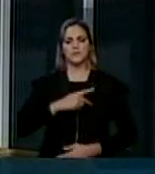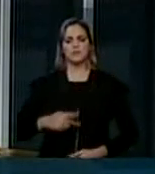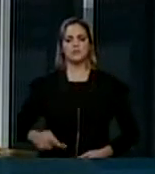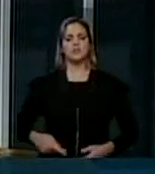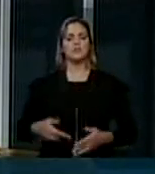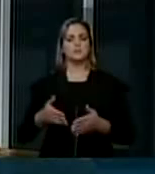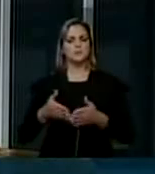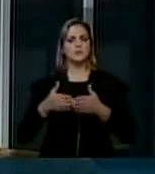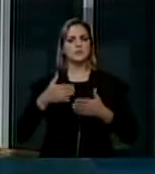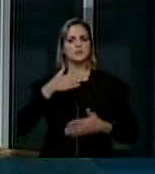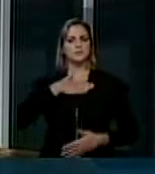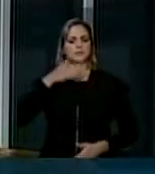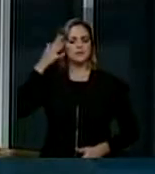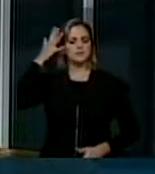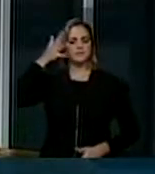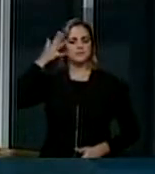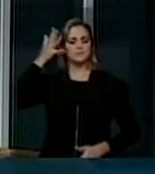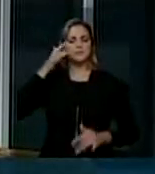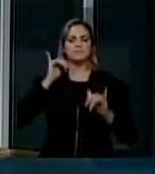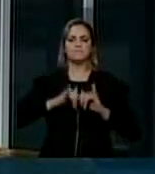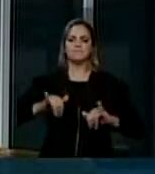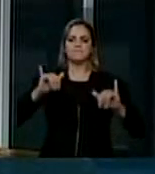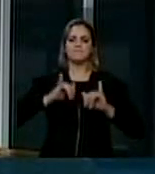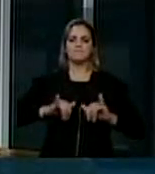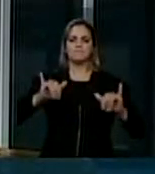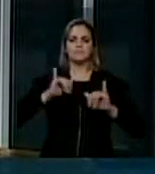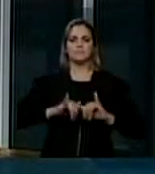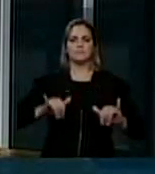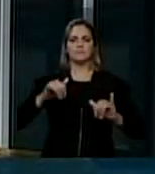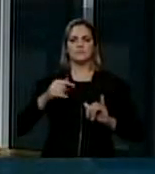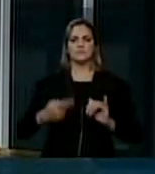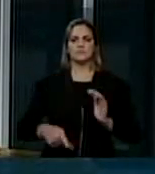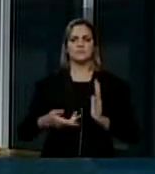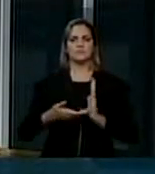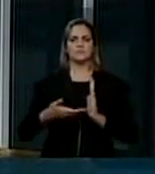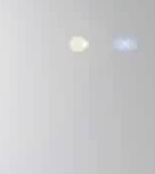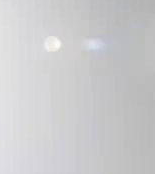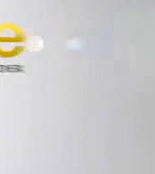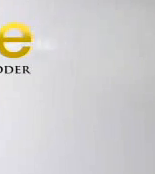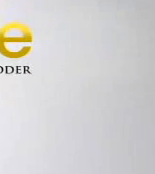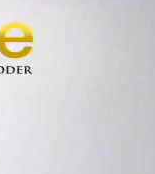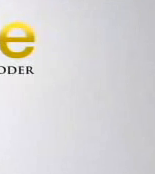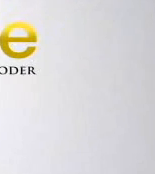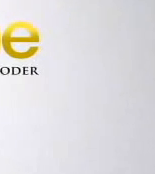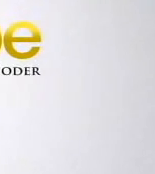divulgação destas informações na Voz do Brasil e na imprensa interna da nossa Casa.